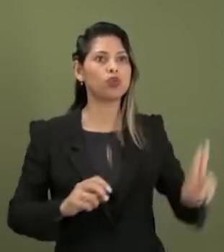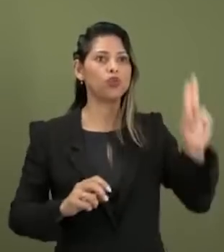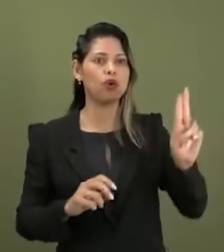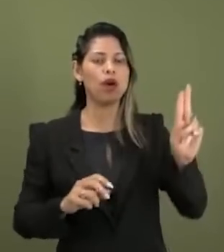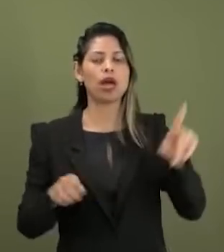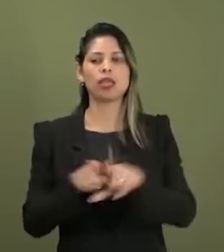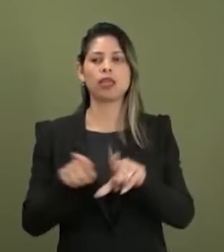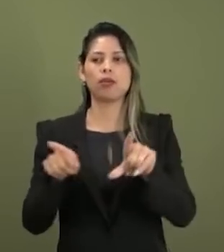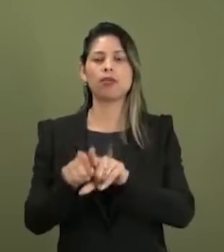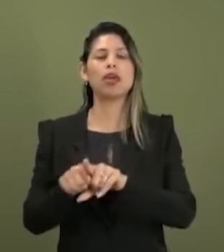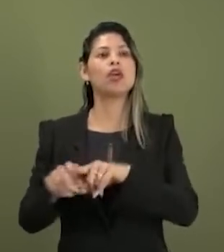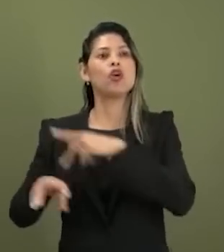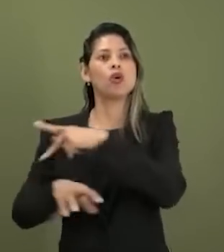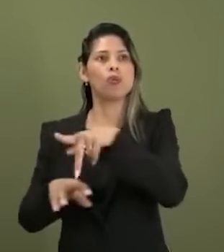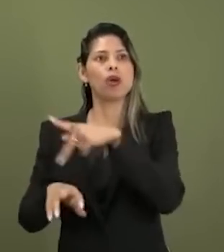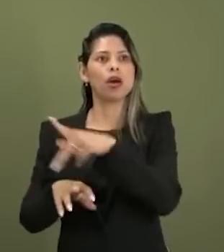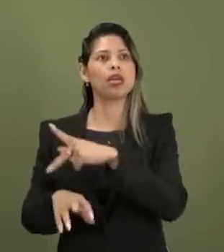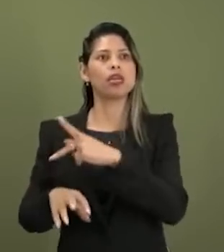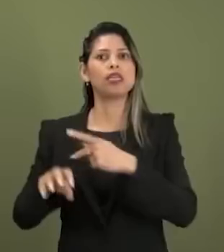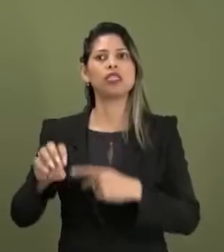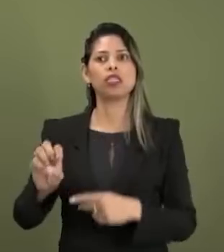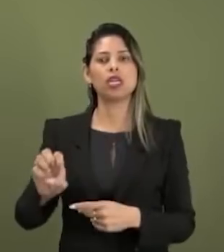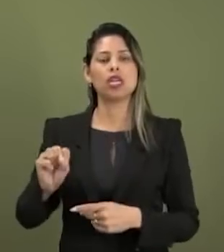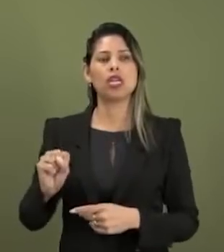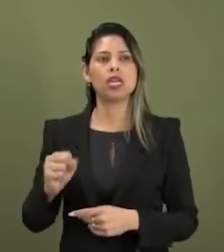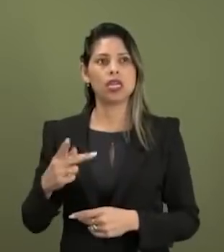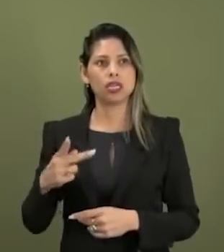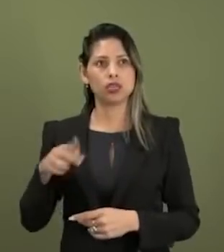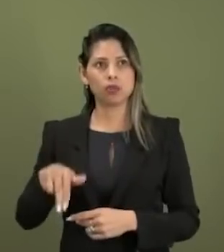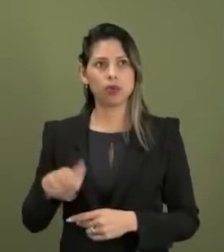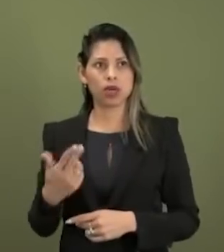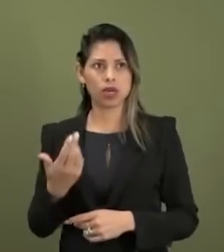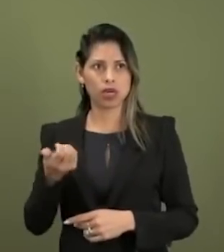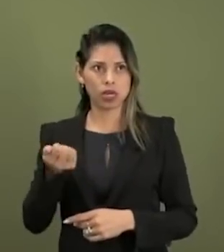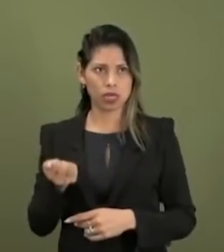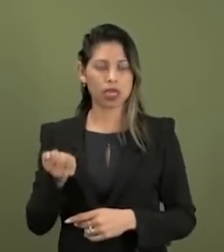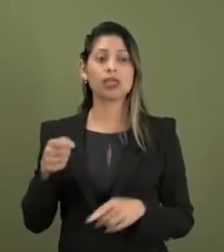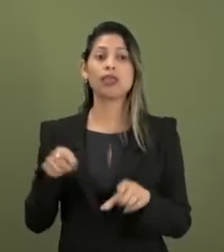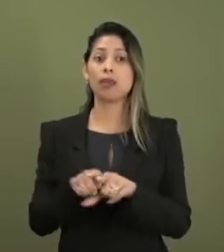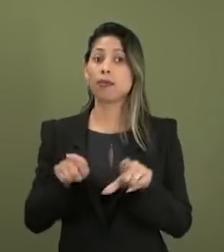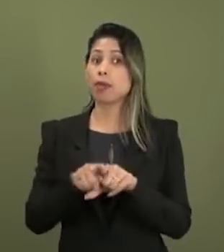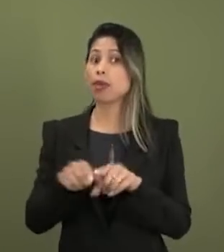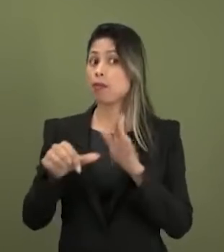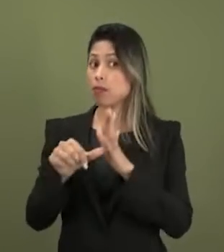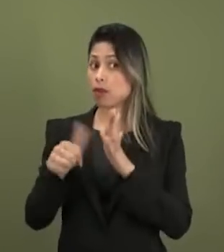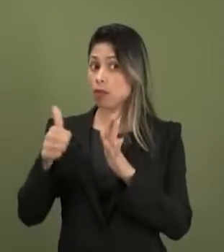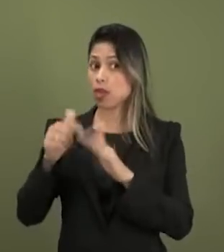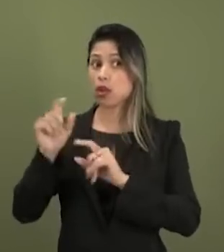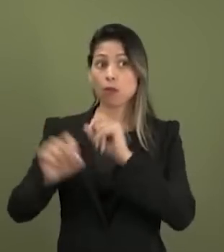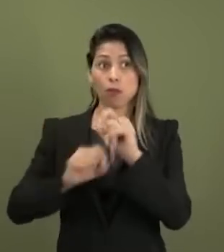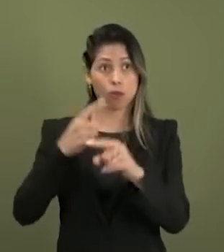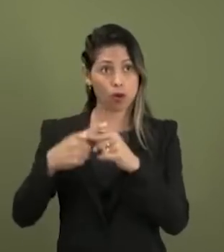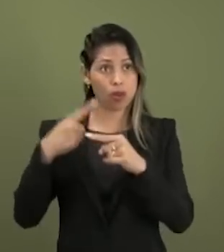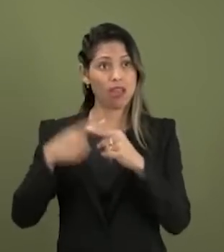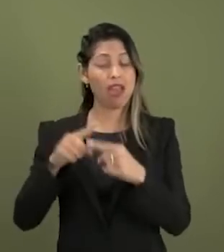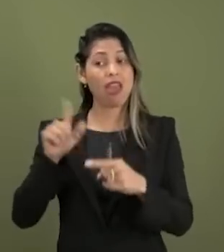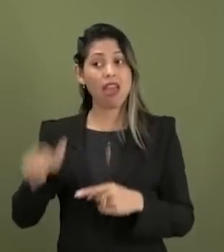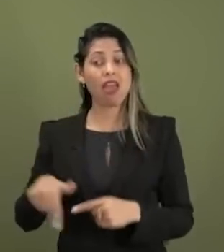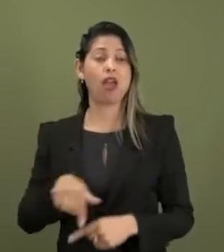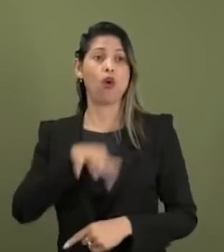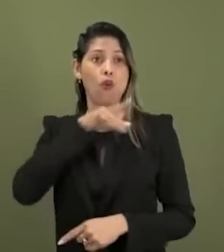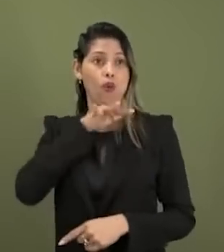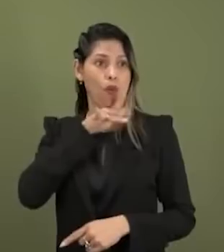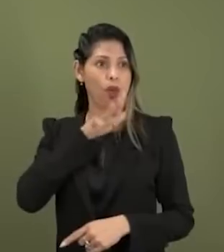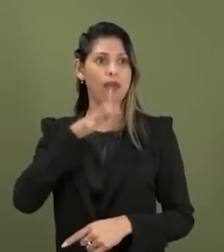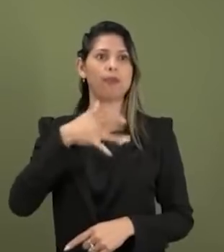organização e um programa de saúde pública que compreende, primeiro, a premissa fundamental de que isso pode ser ruim para a saúde,